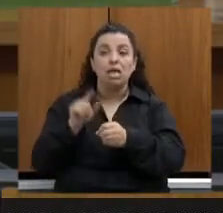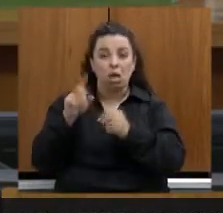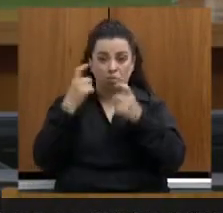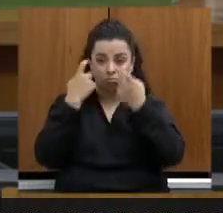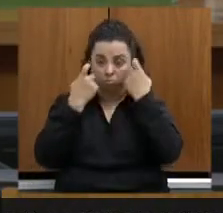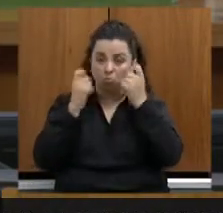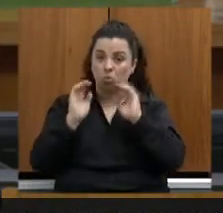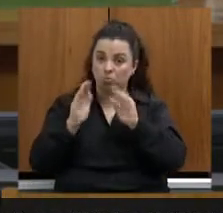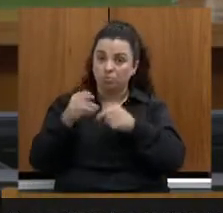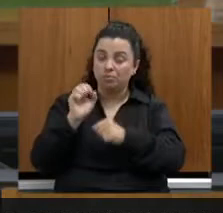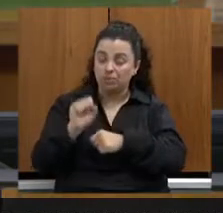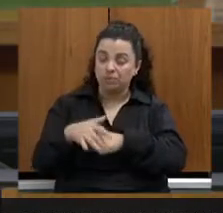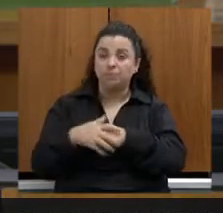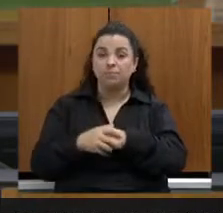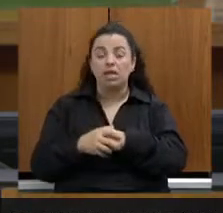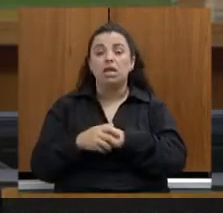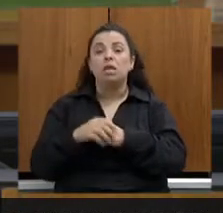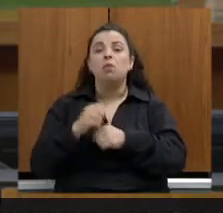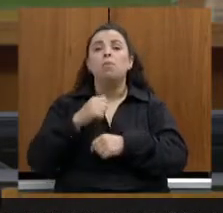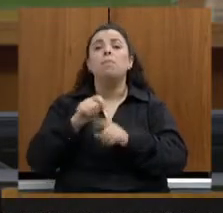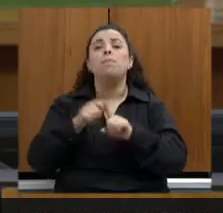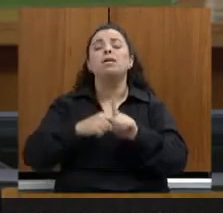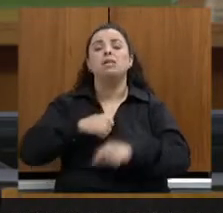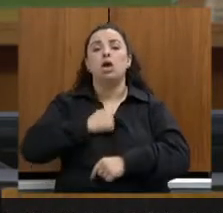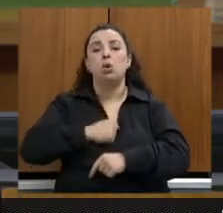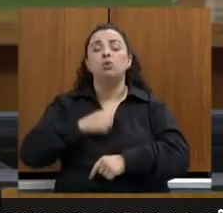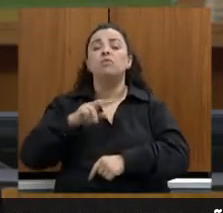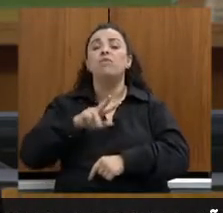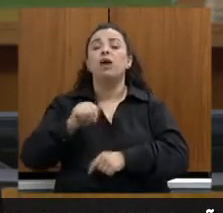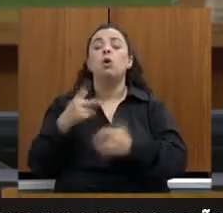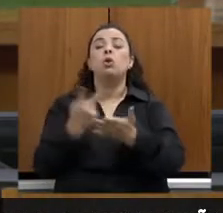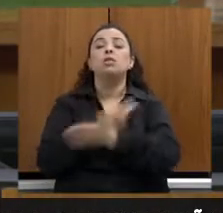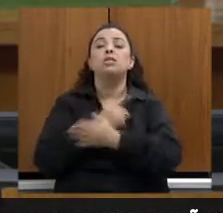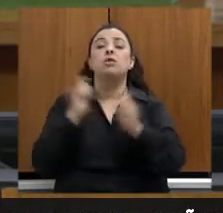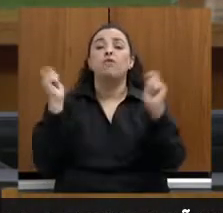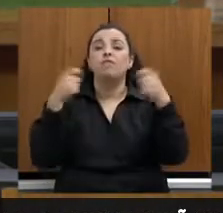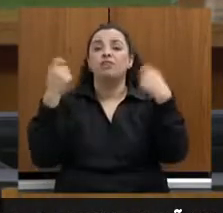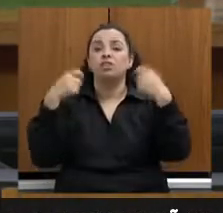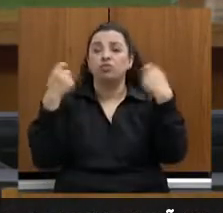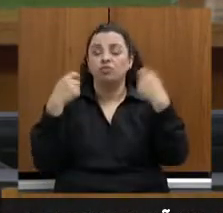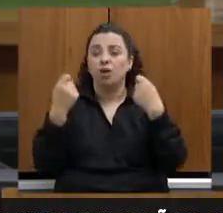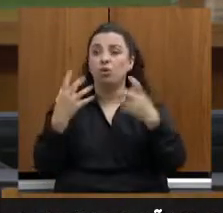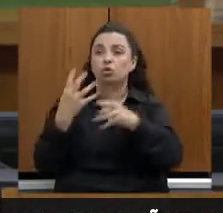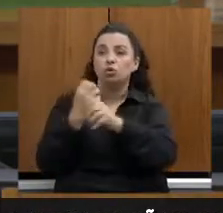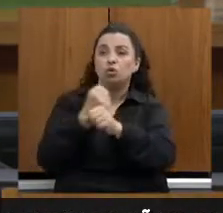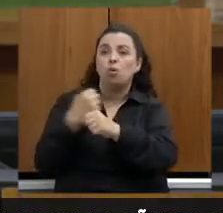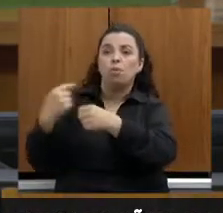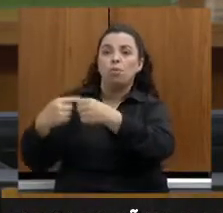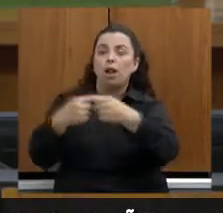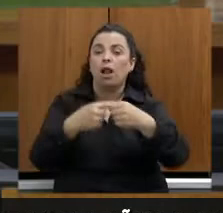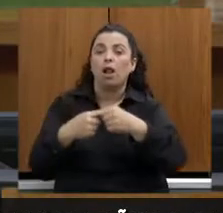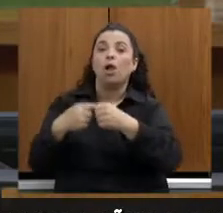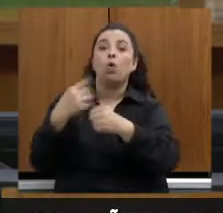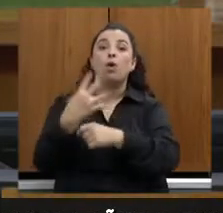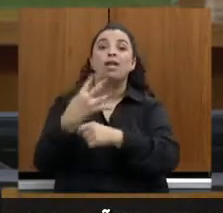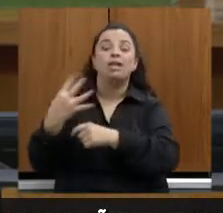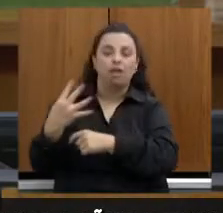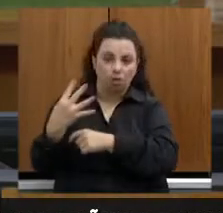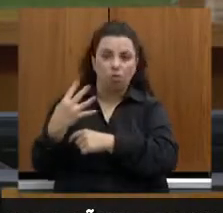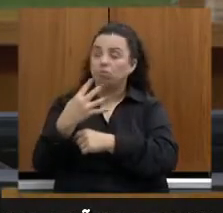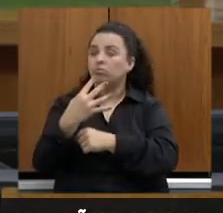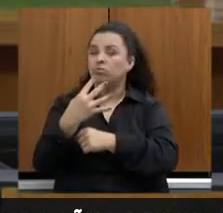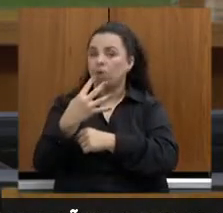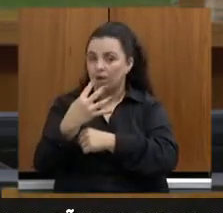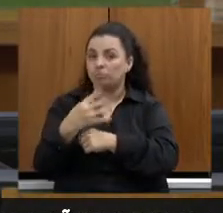festival, em agosto, com arte, com os 44 municípios, já com um acordo, para que, no mês de agosto, que é um